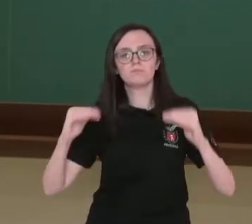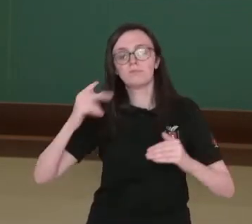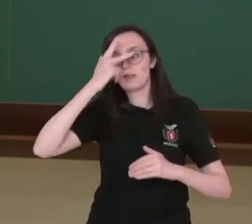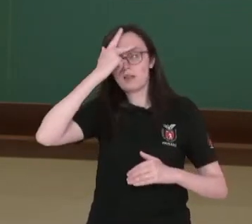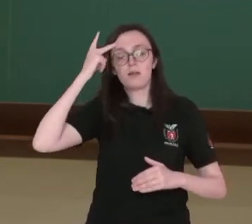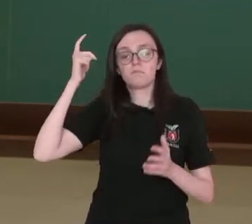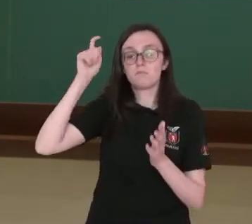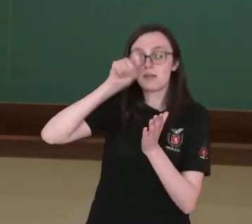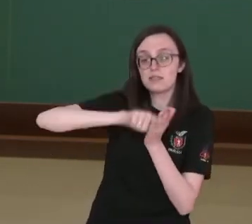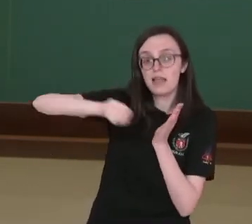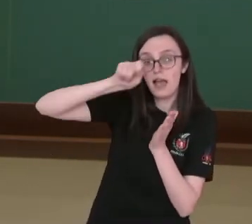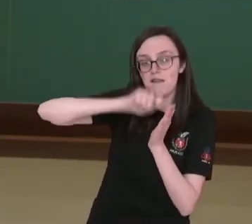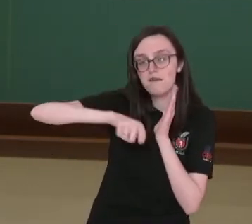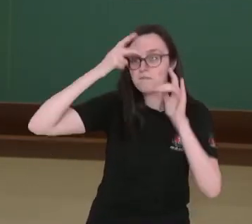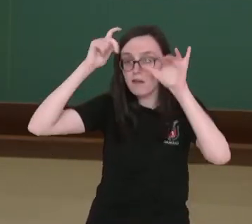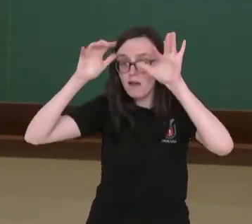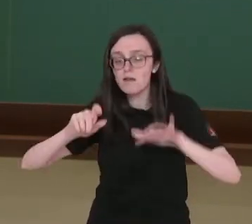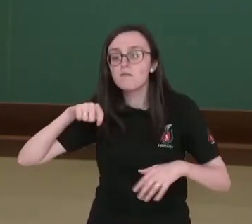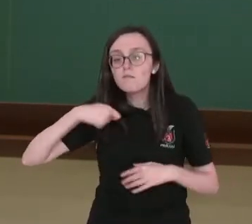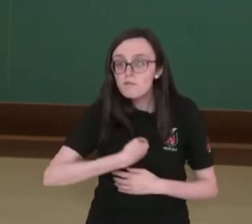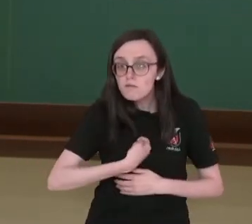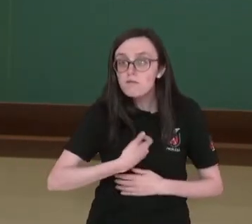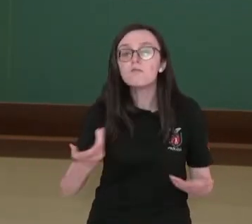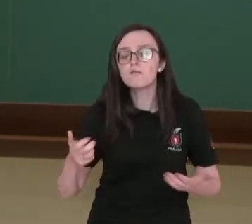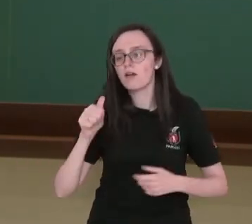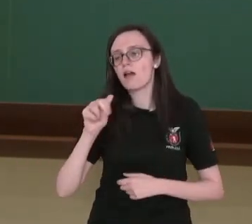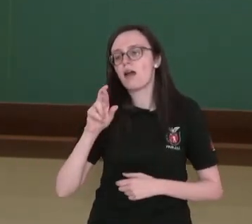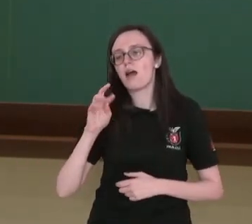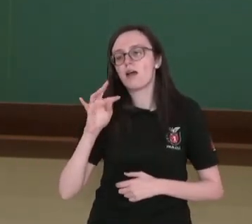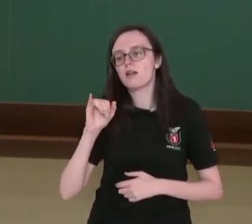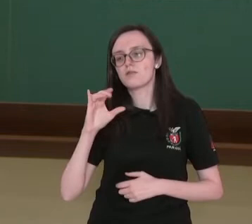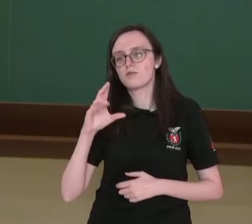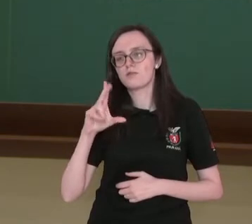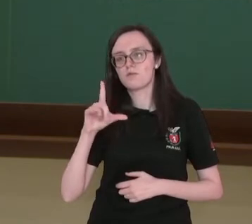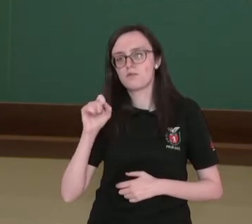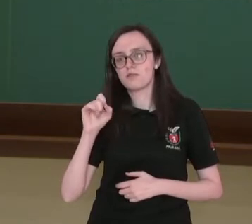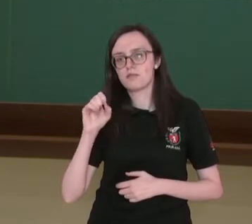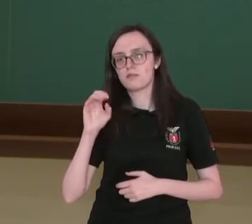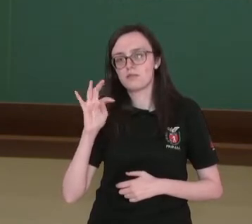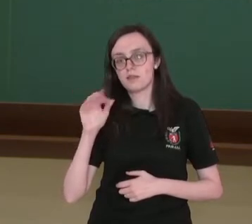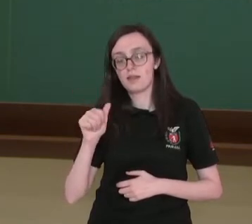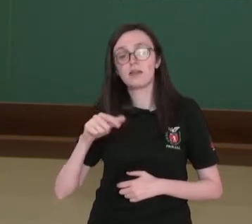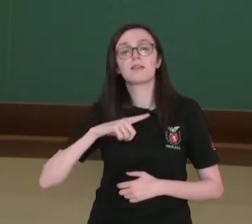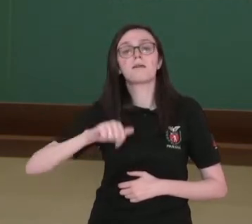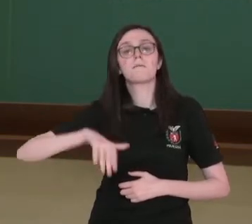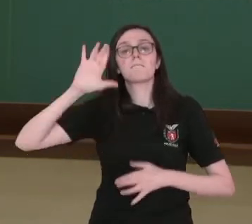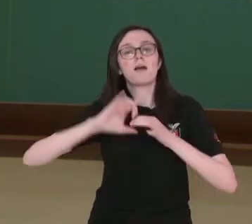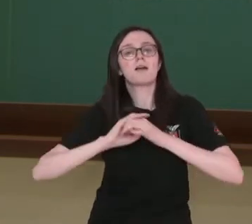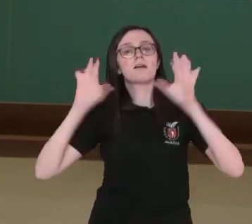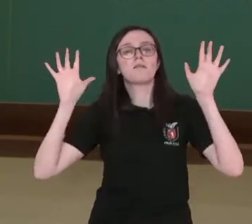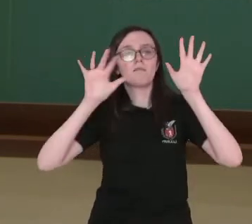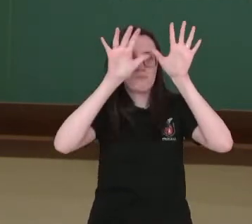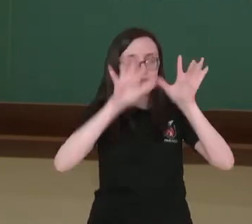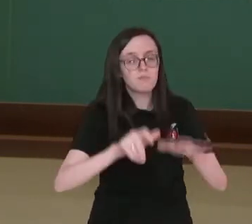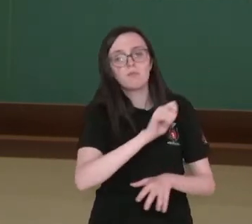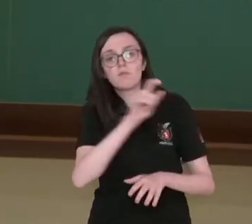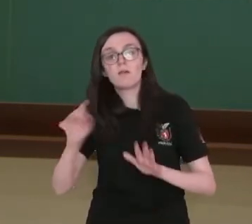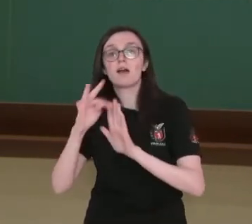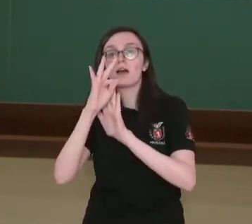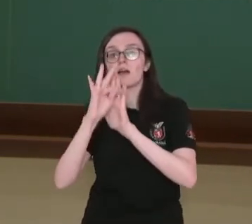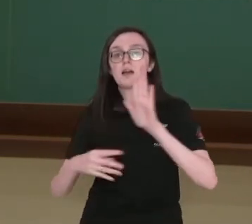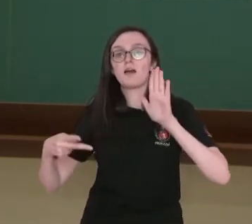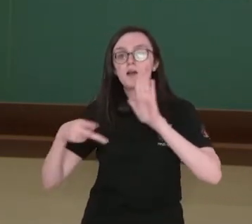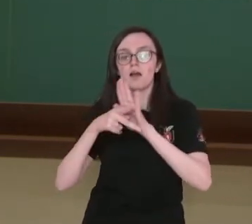escreve um artigo de opinião, como chama? Articulista. E ele tem mais liberdade no artigo do que no texto